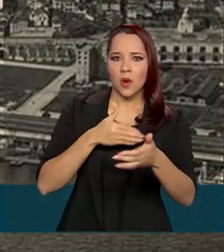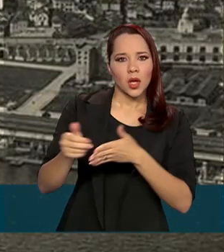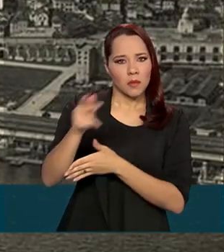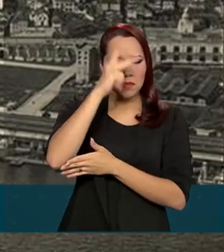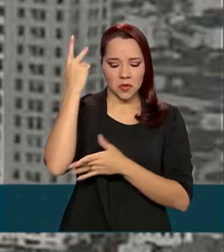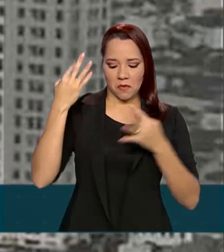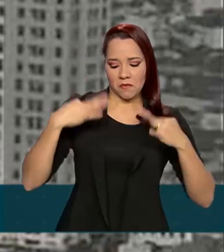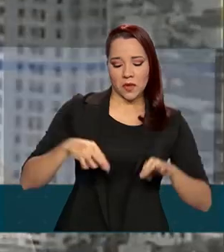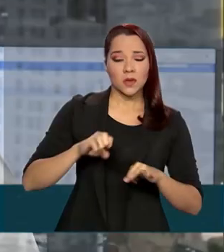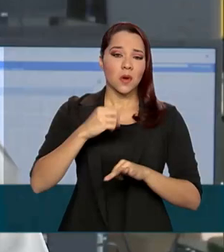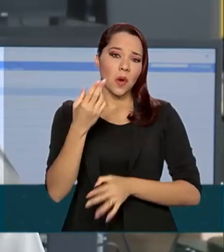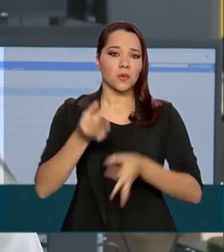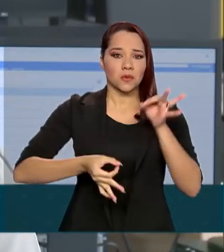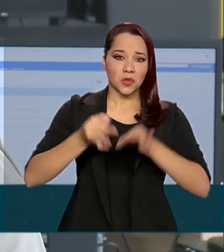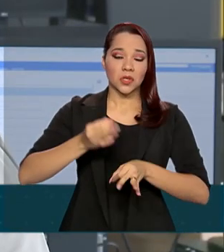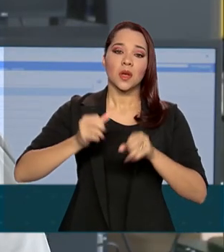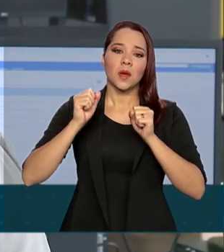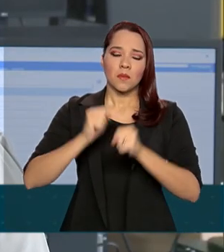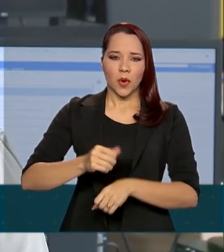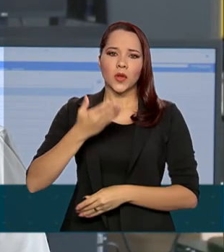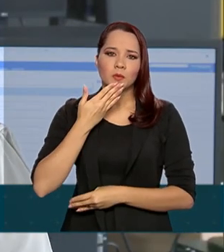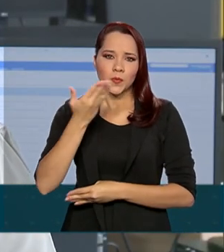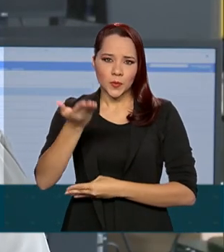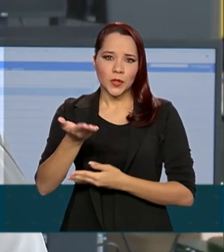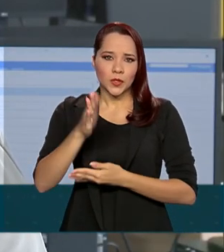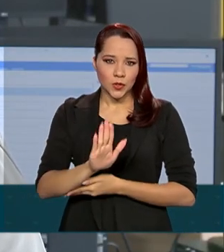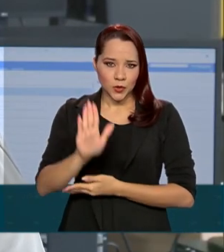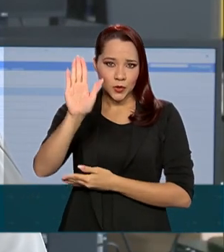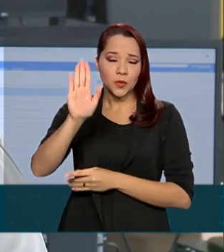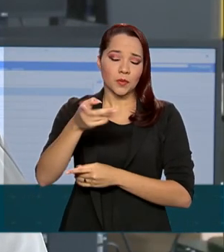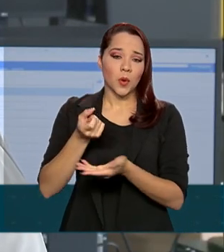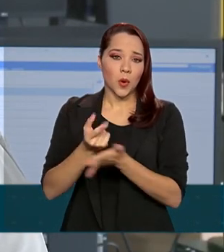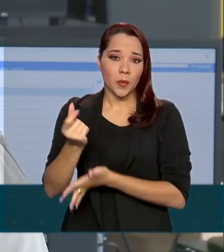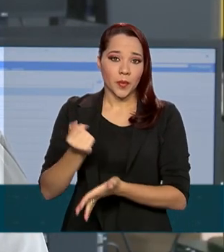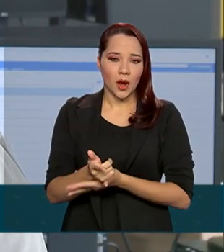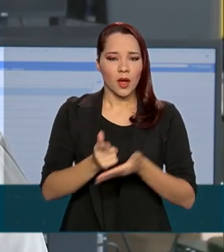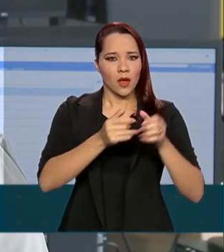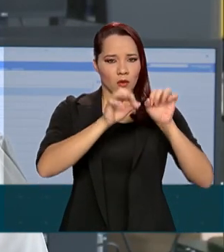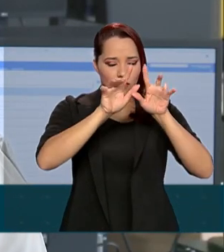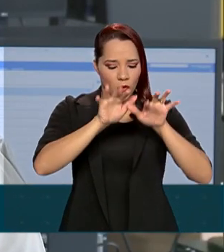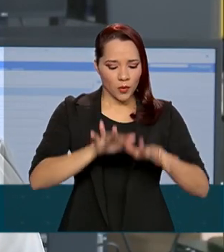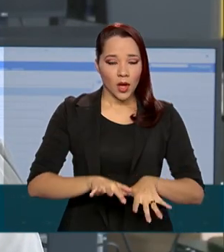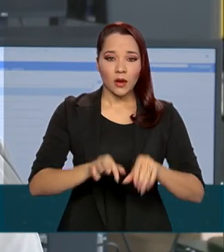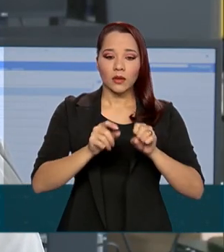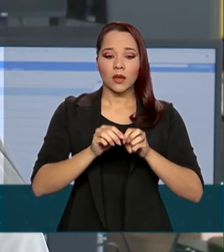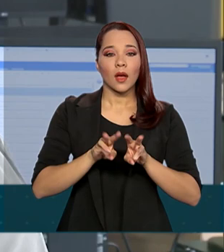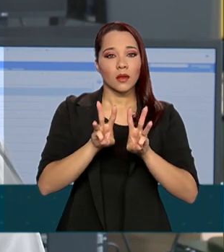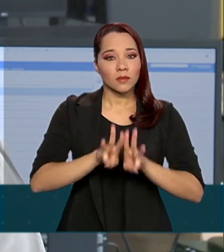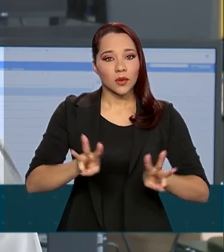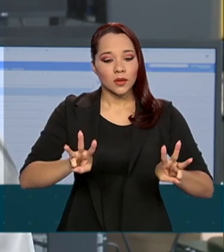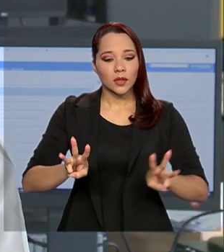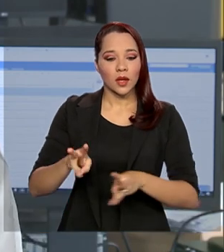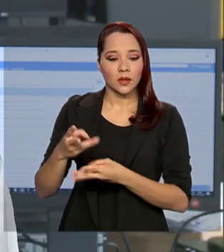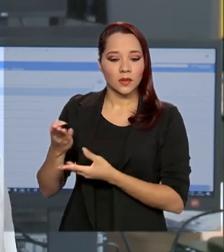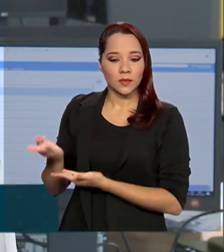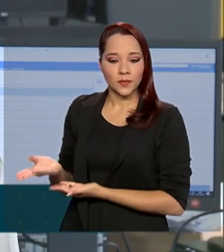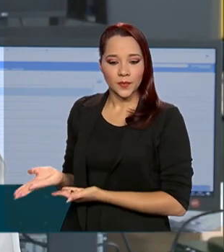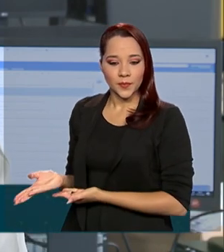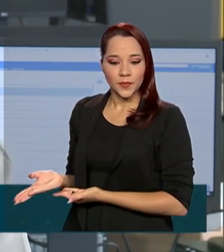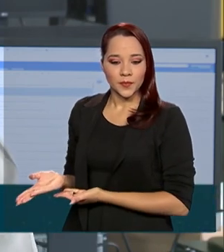física ou jurídica pode manifestar o interesse pela compra. O formulário está disponível no endereço imóveis